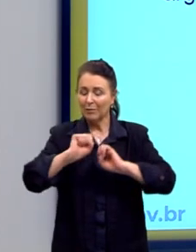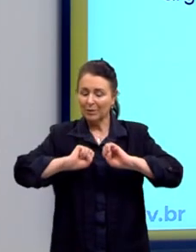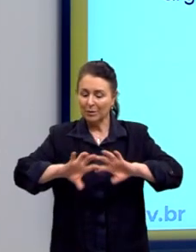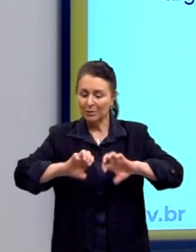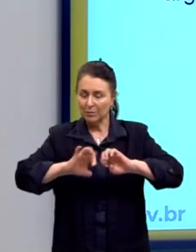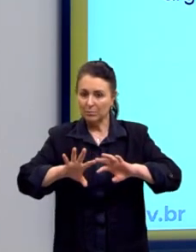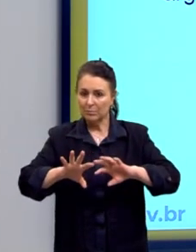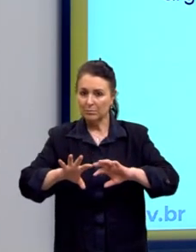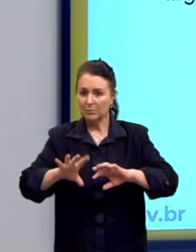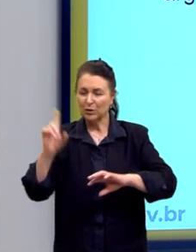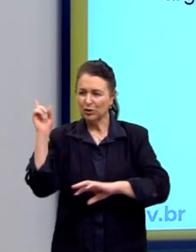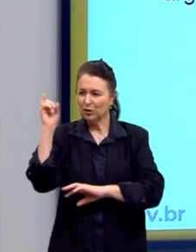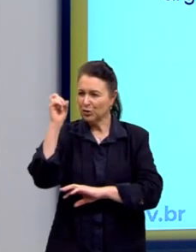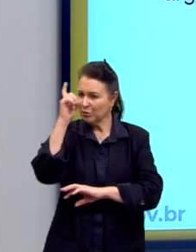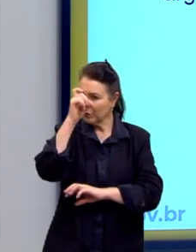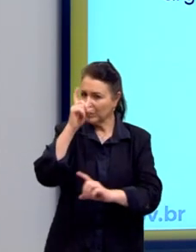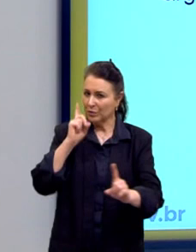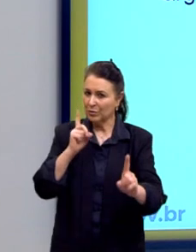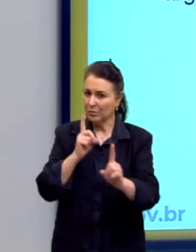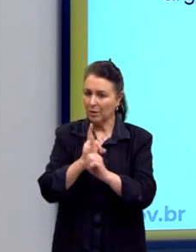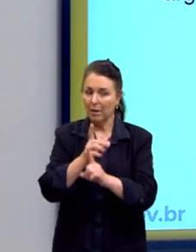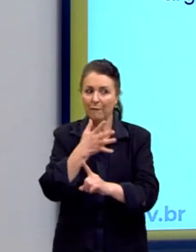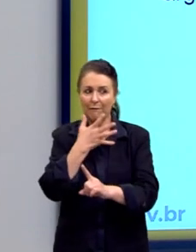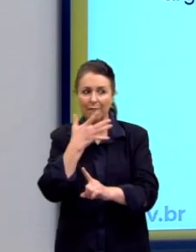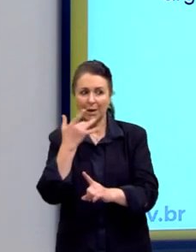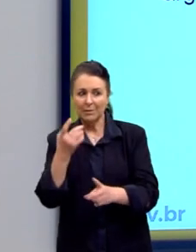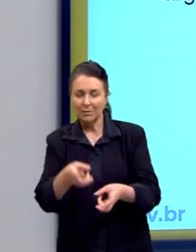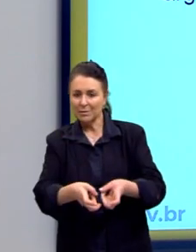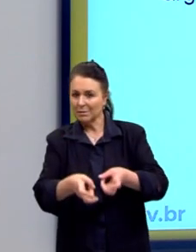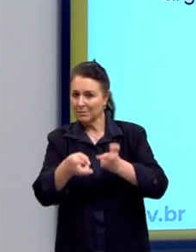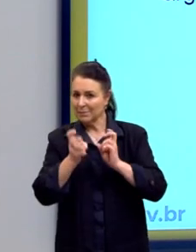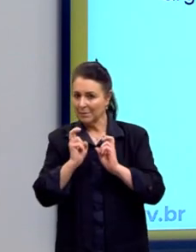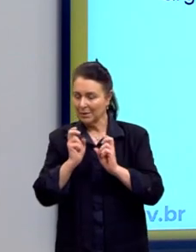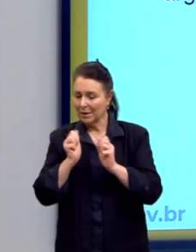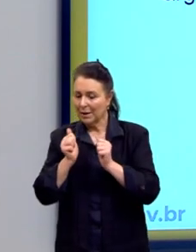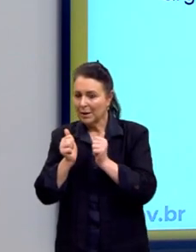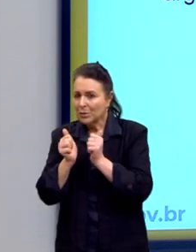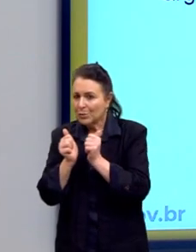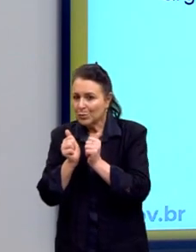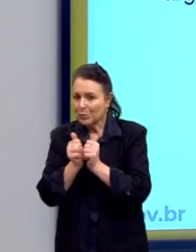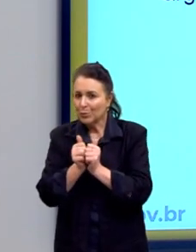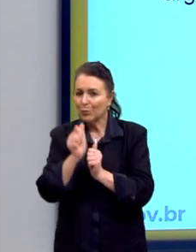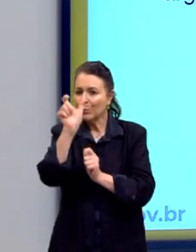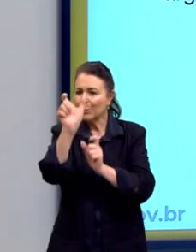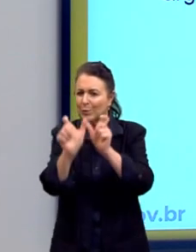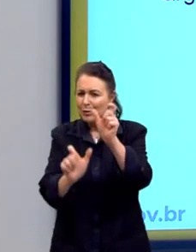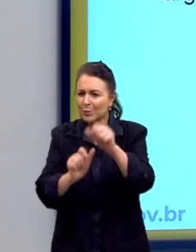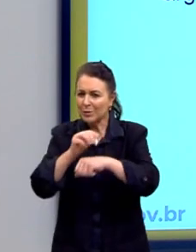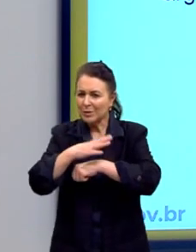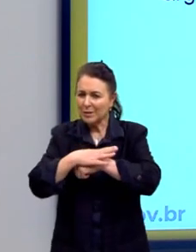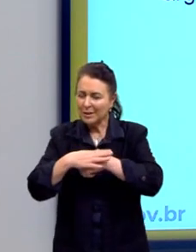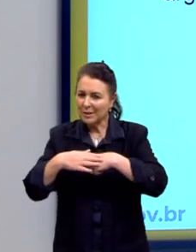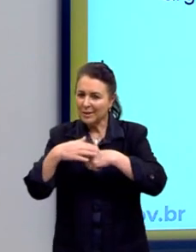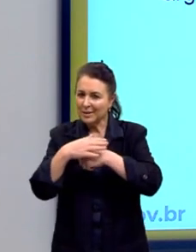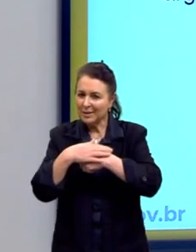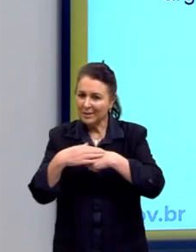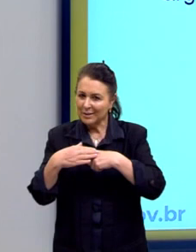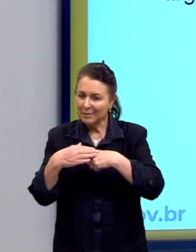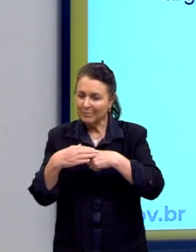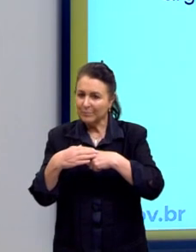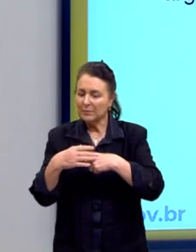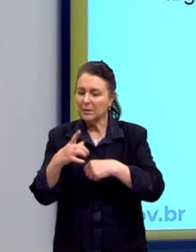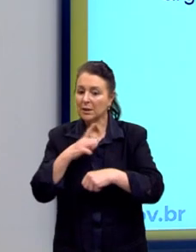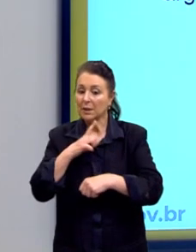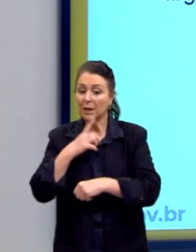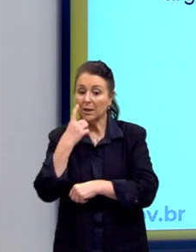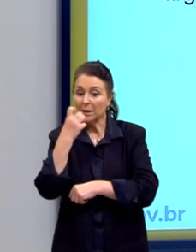de ser encontrada, mas fácil de ser identificada e acompanha pessoas generosas e desprendidas que se interessam